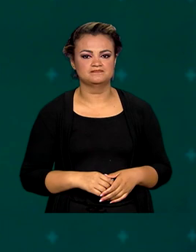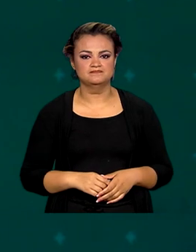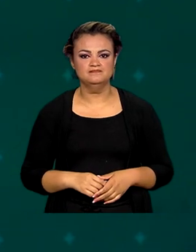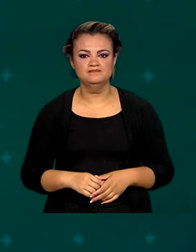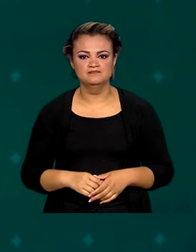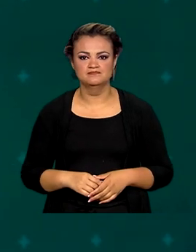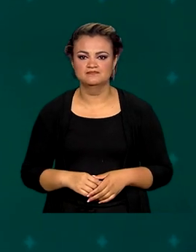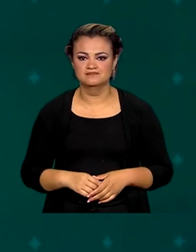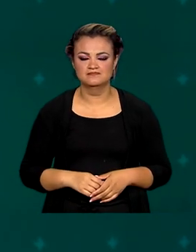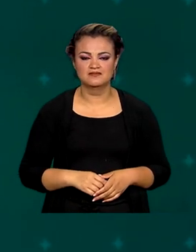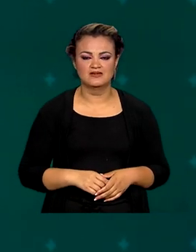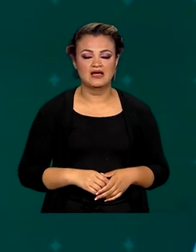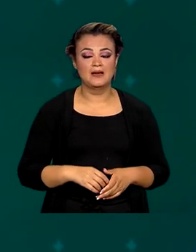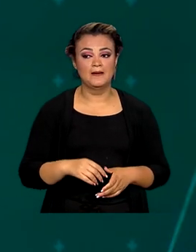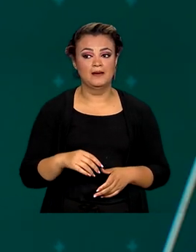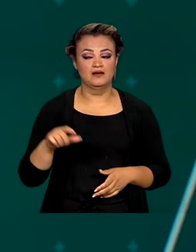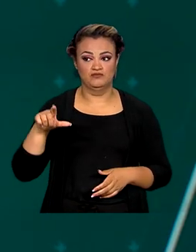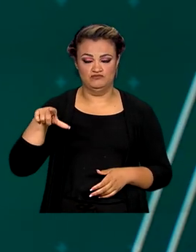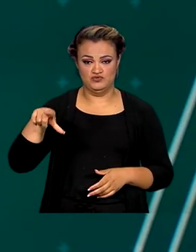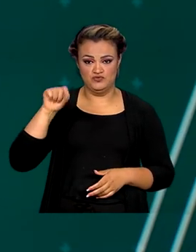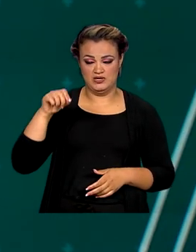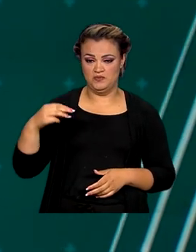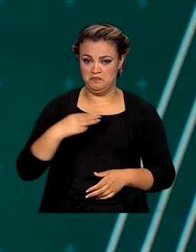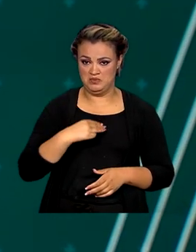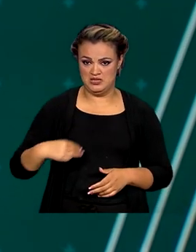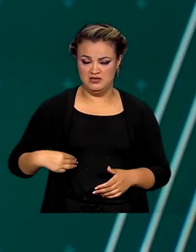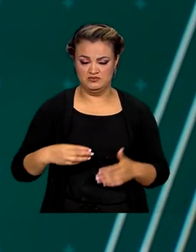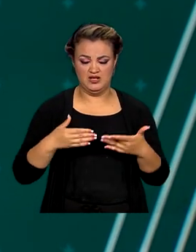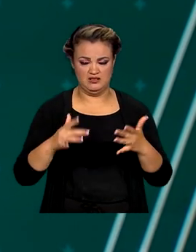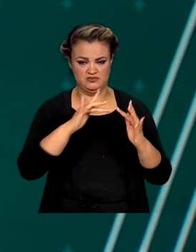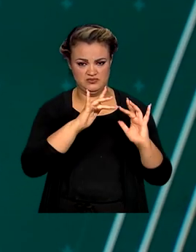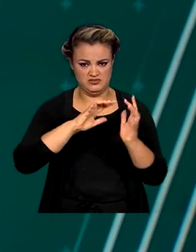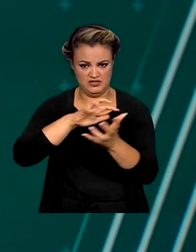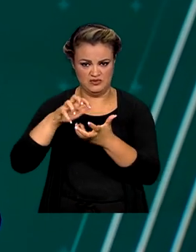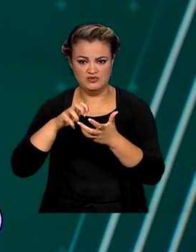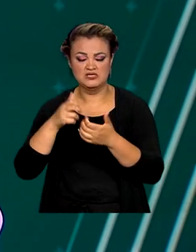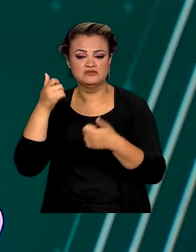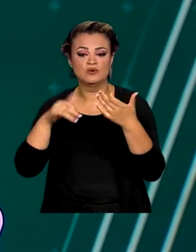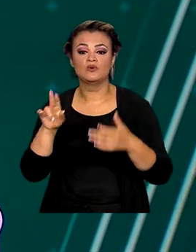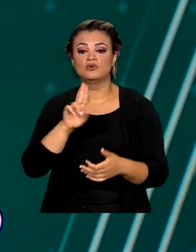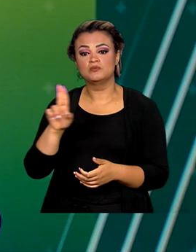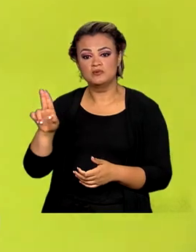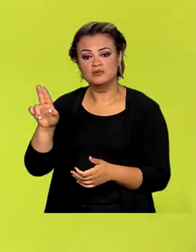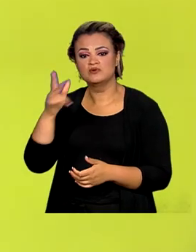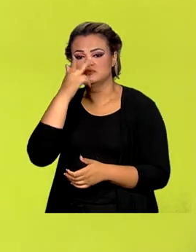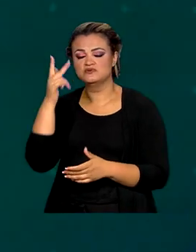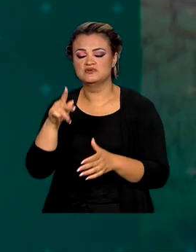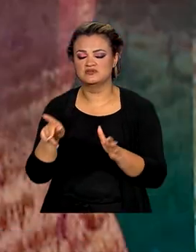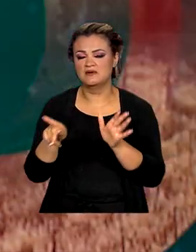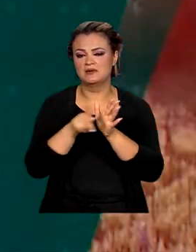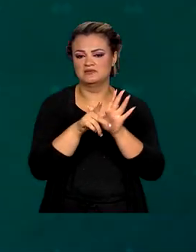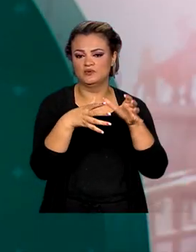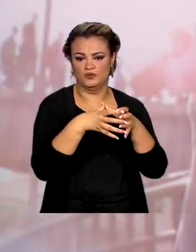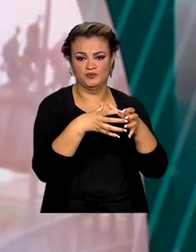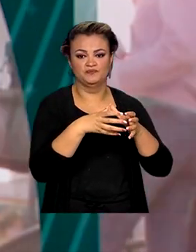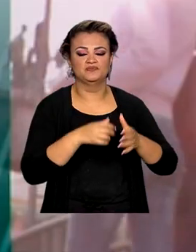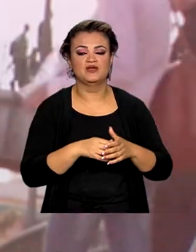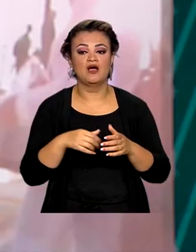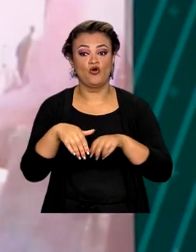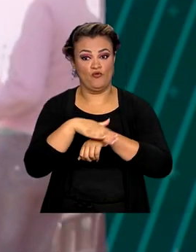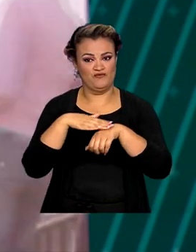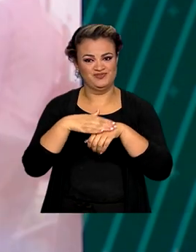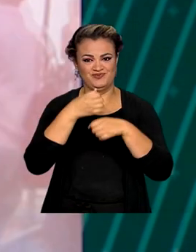O futuro ministro das Relações Exteriores anunciou os primeiros nomes para compor a pasta. Em conversa com a